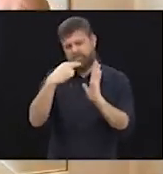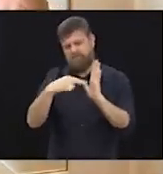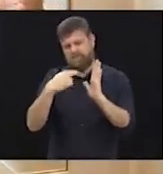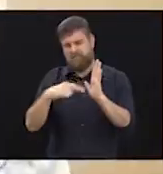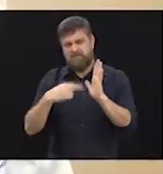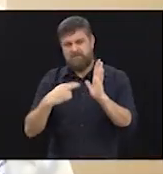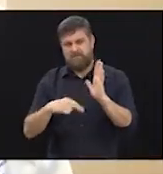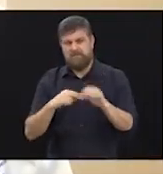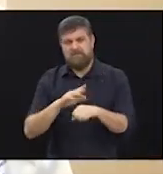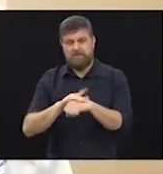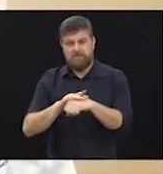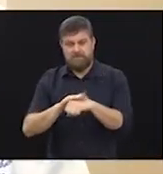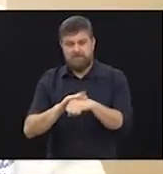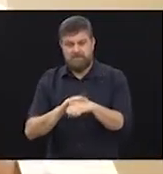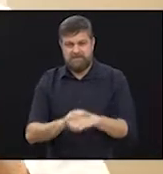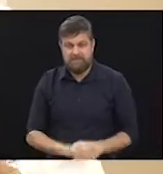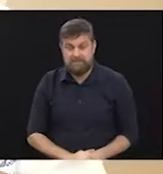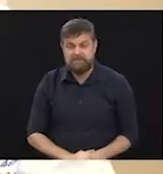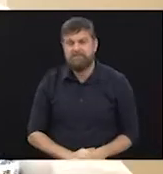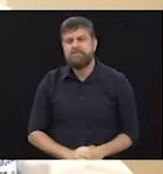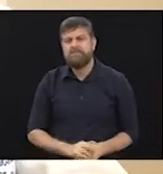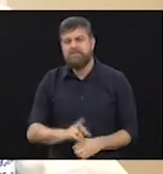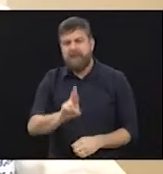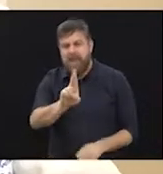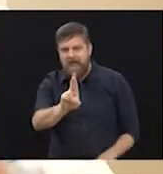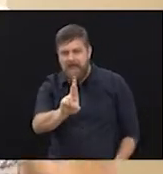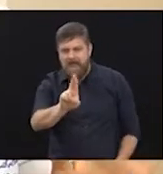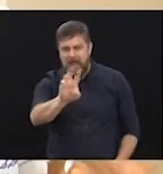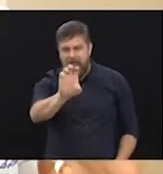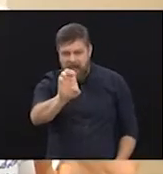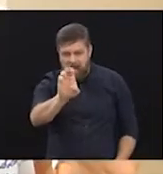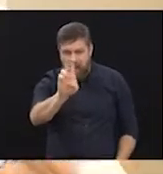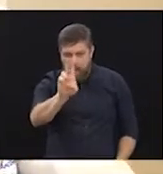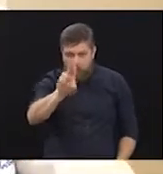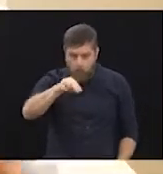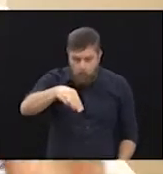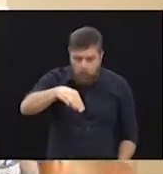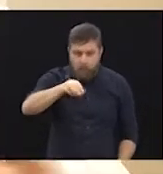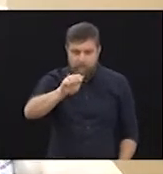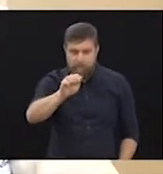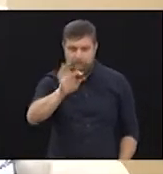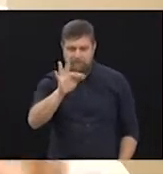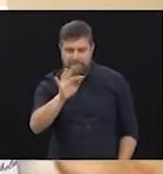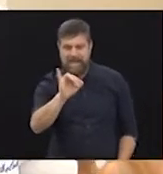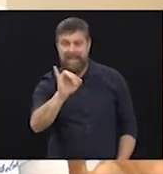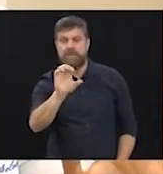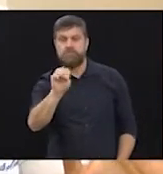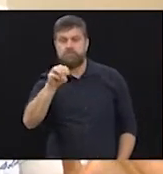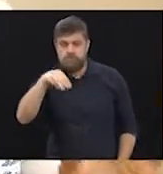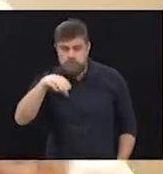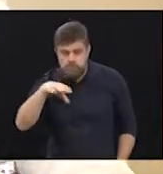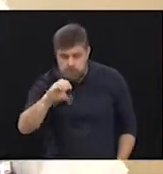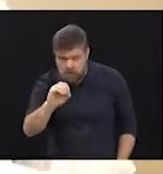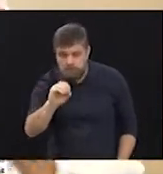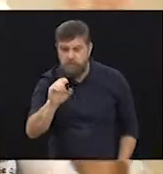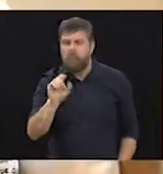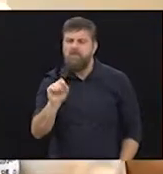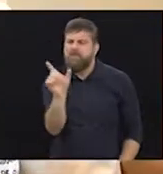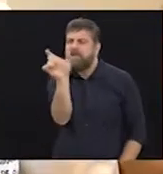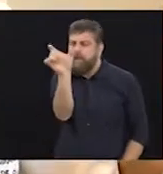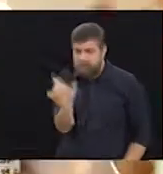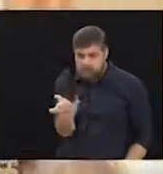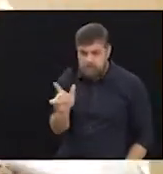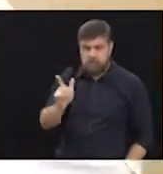reumatismo ou não tem nada a ver? O reumatismo é uma palavra bem ampla. Reumatismo, tem um reumatismo. Quem tem